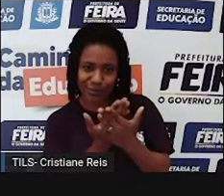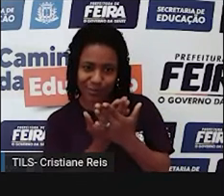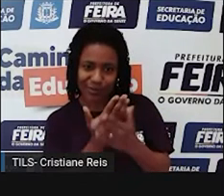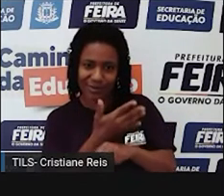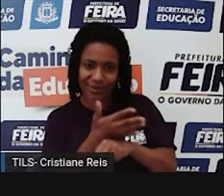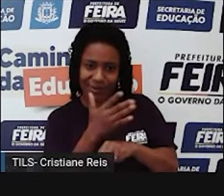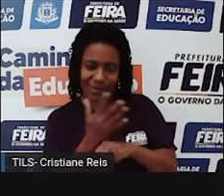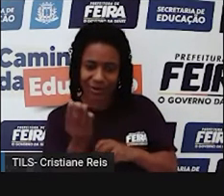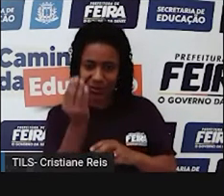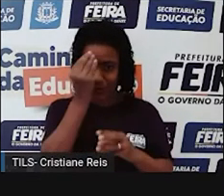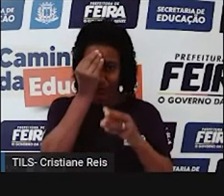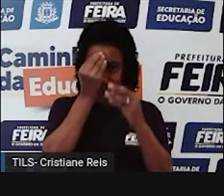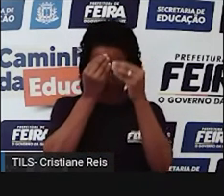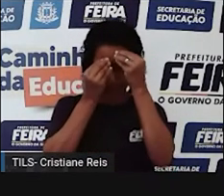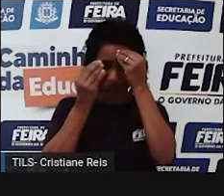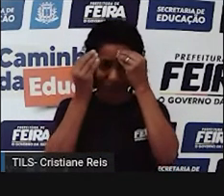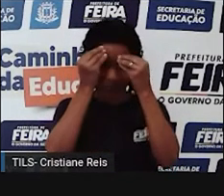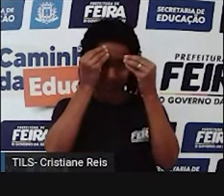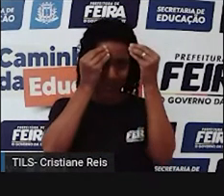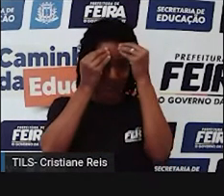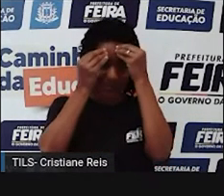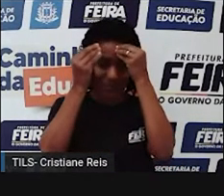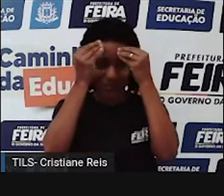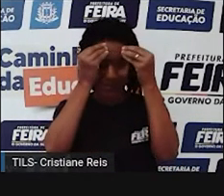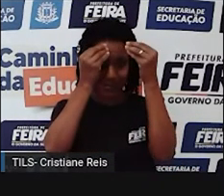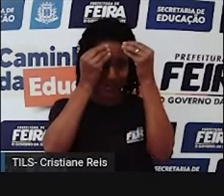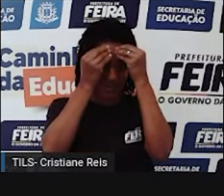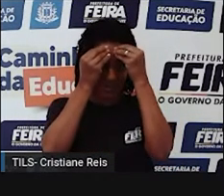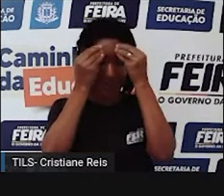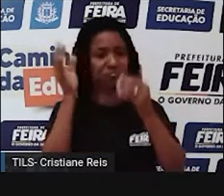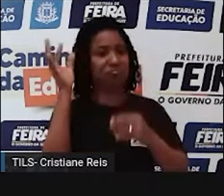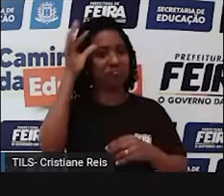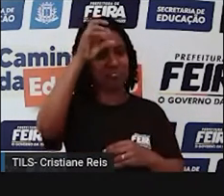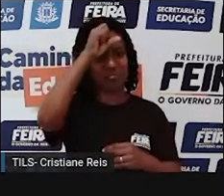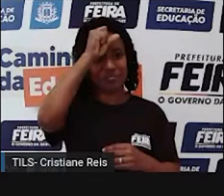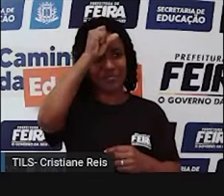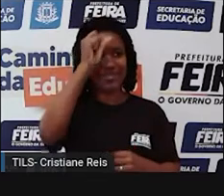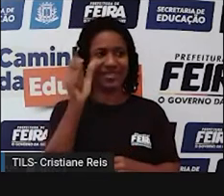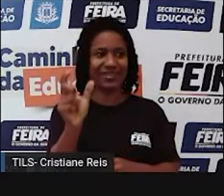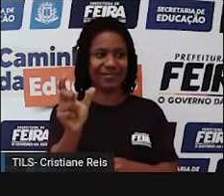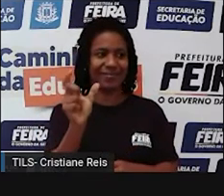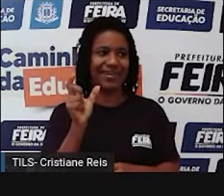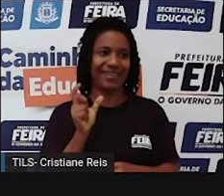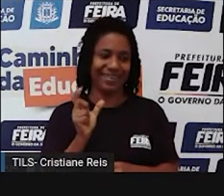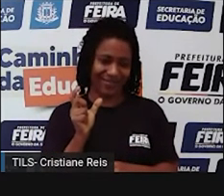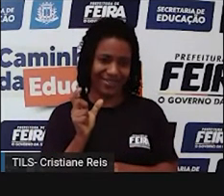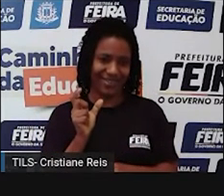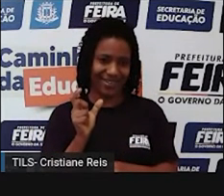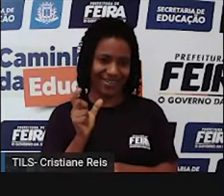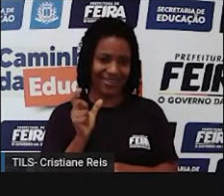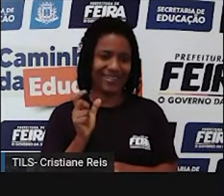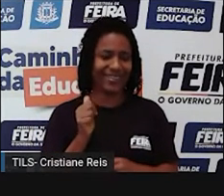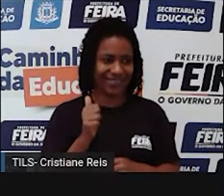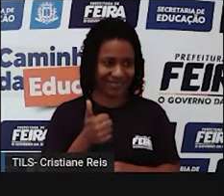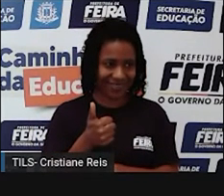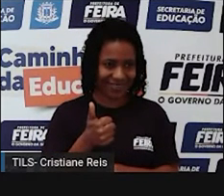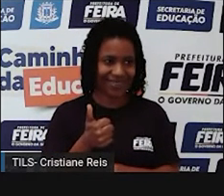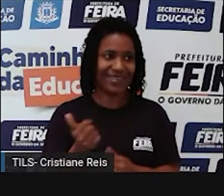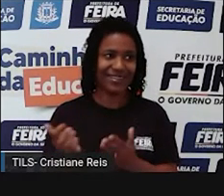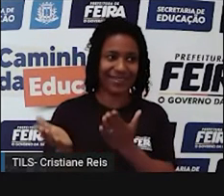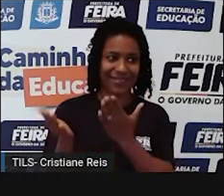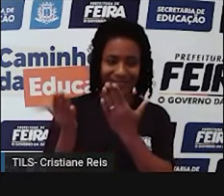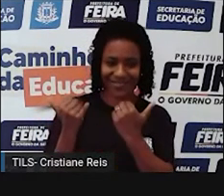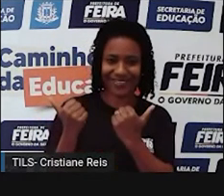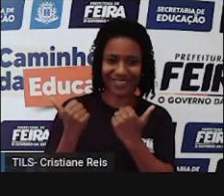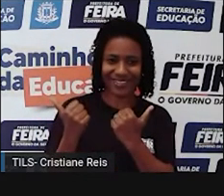gradativamente ampliando o meu repertório vocabular Fica aí essa dica para vocês Ok? Let's go!